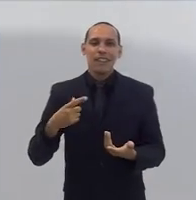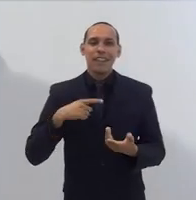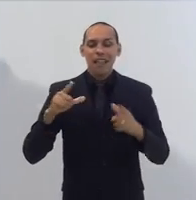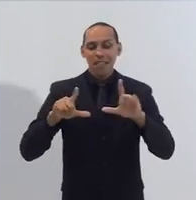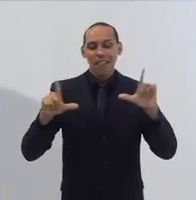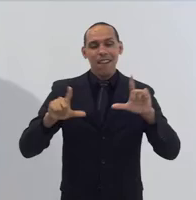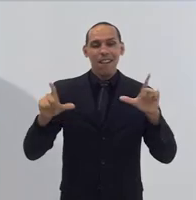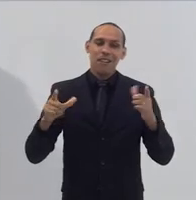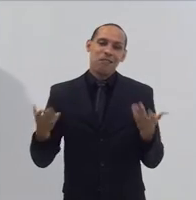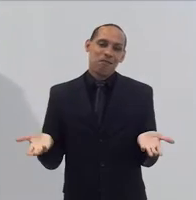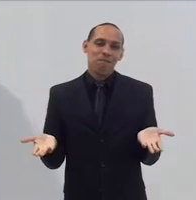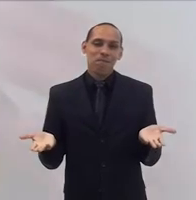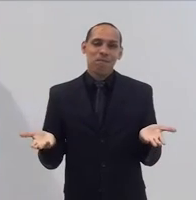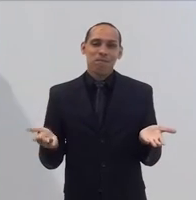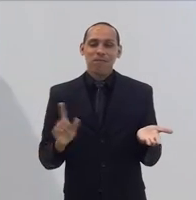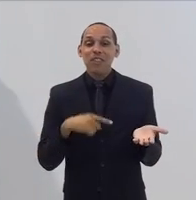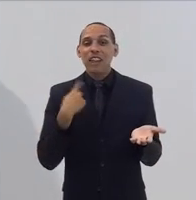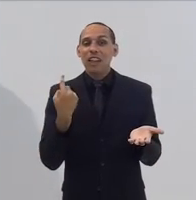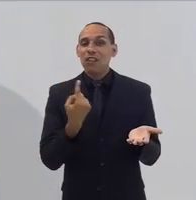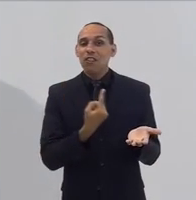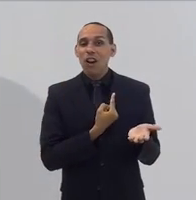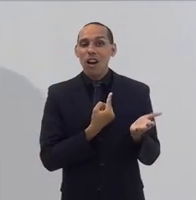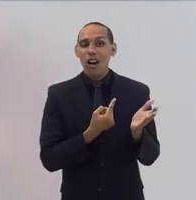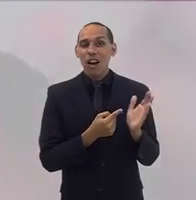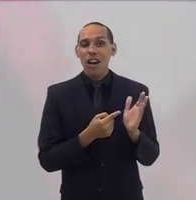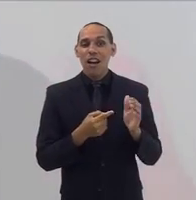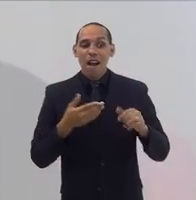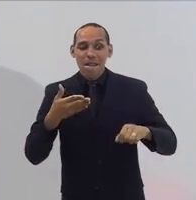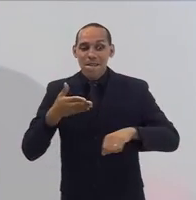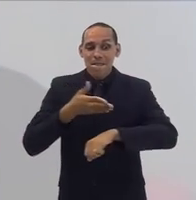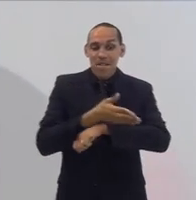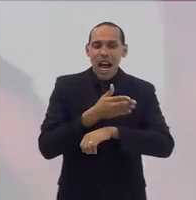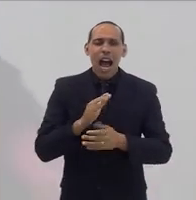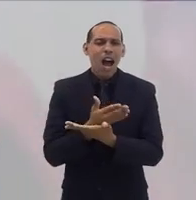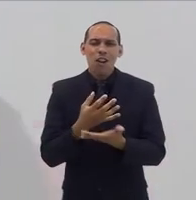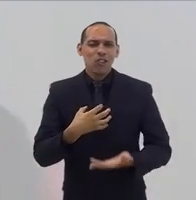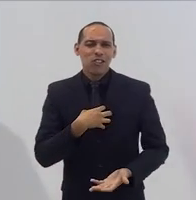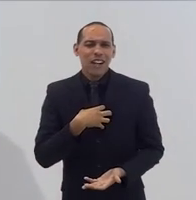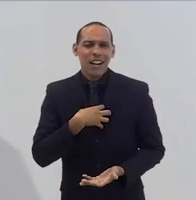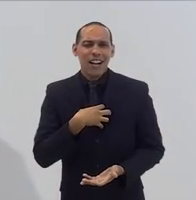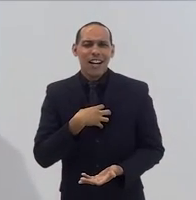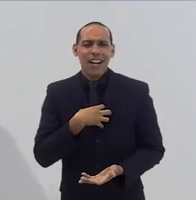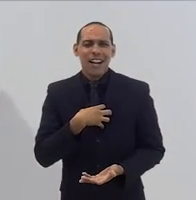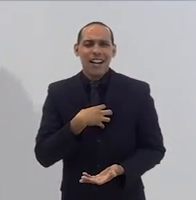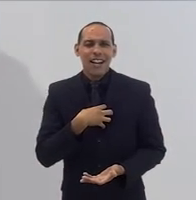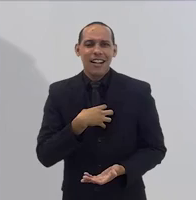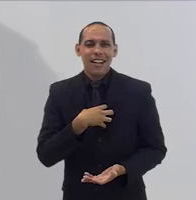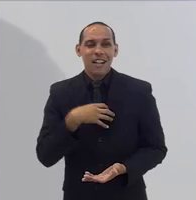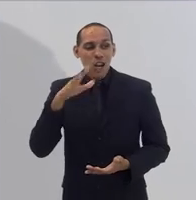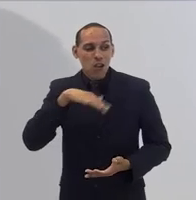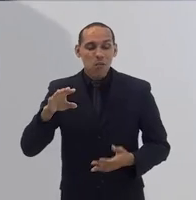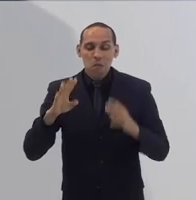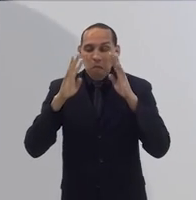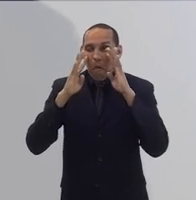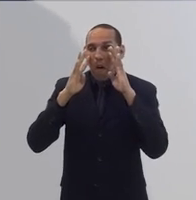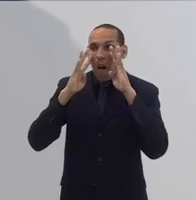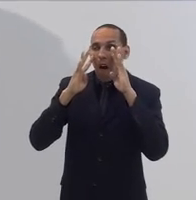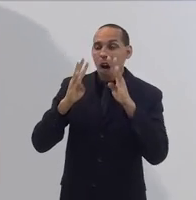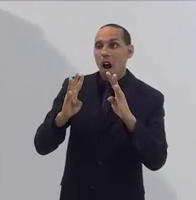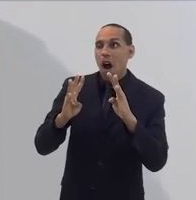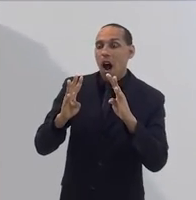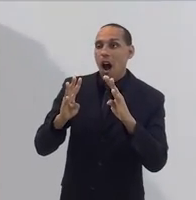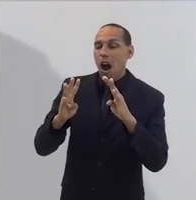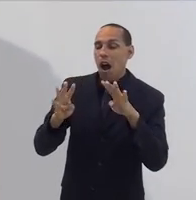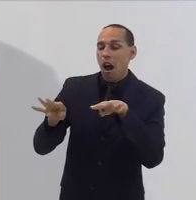têm canal de televisão, então, quando a gente consegue furar o bloqueio de alguma forma e se fazer ouvir